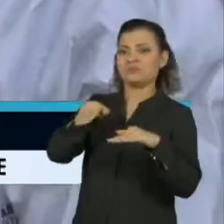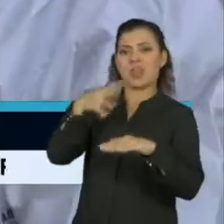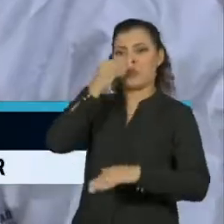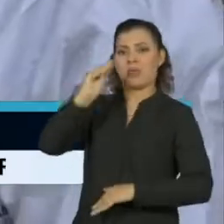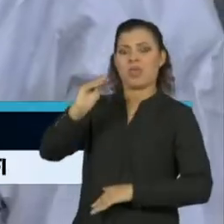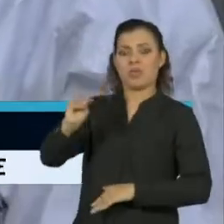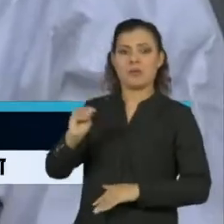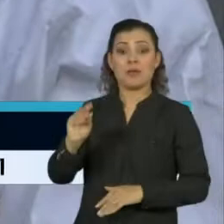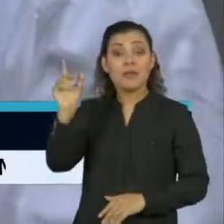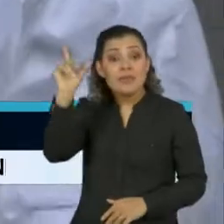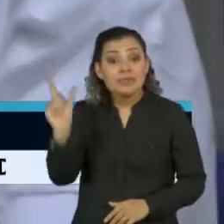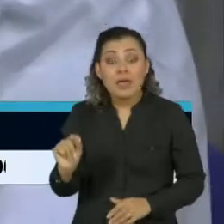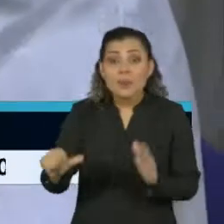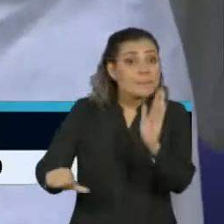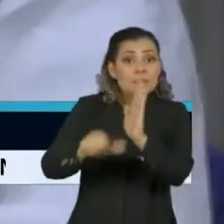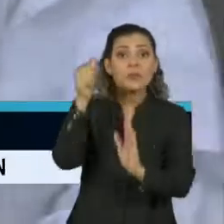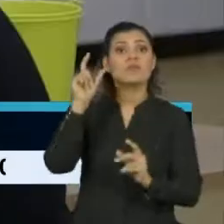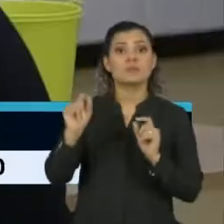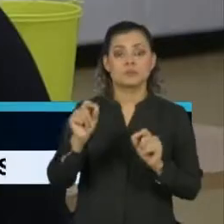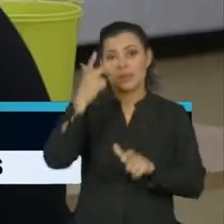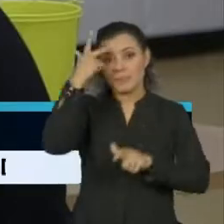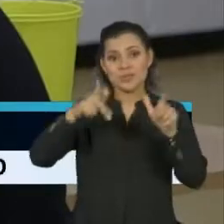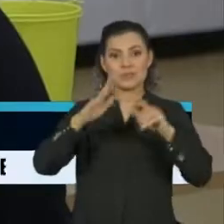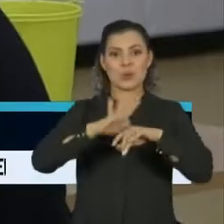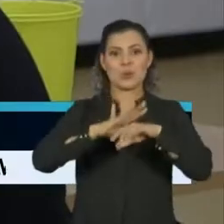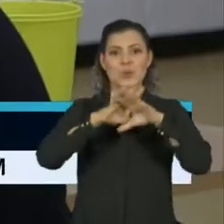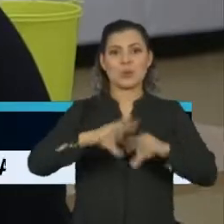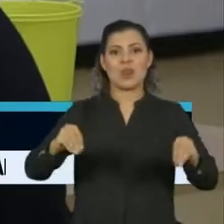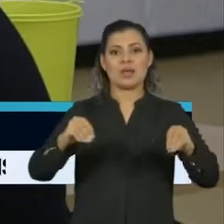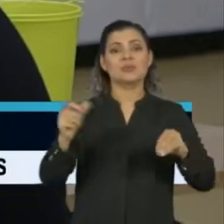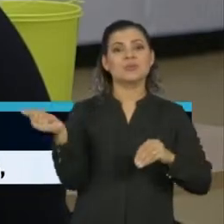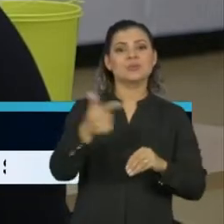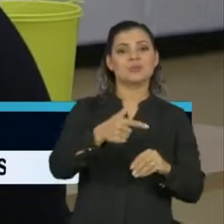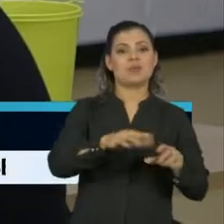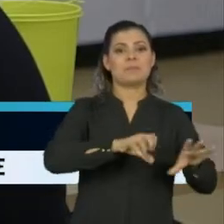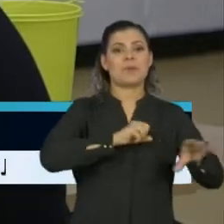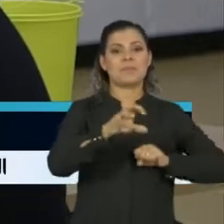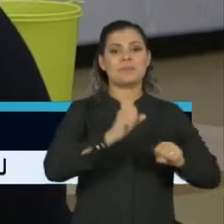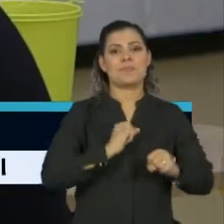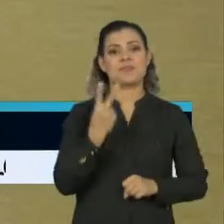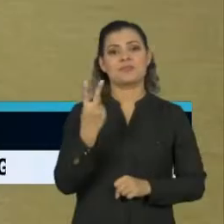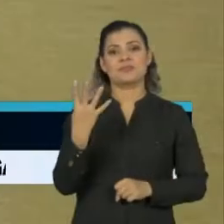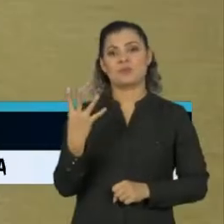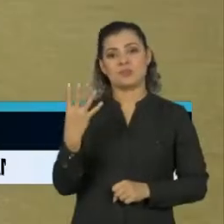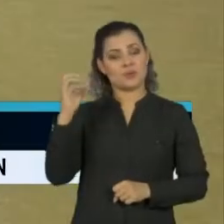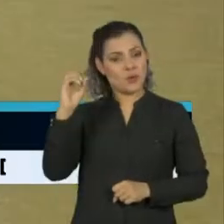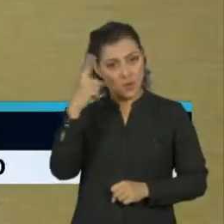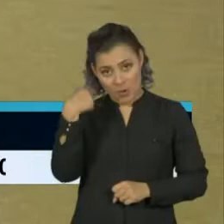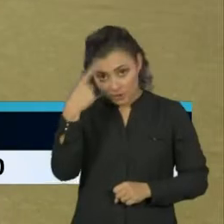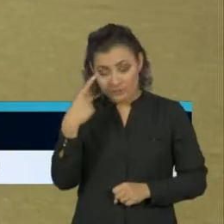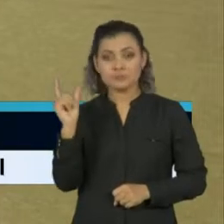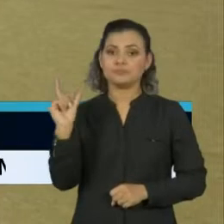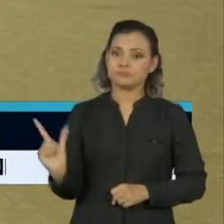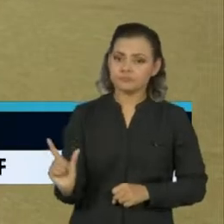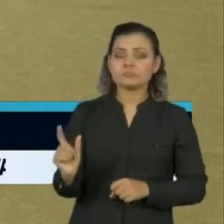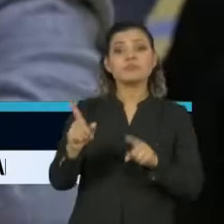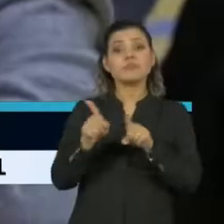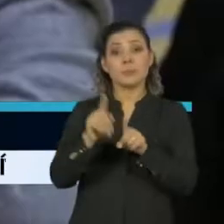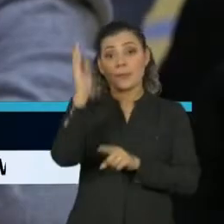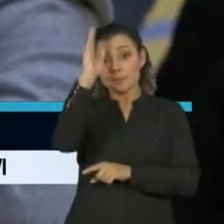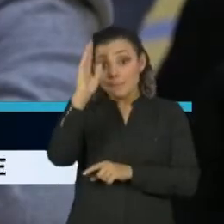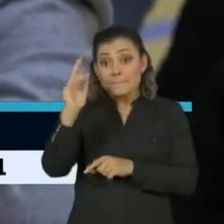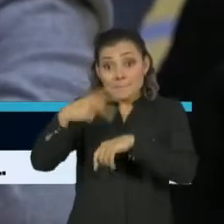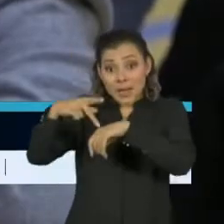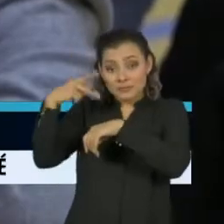registrou pela primeira vez mais pacientes curados do que novos casos em 24 horas. O país prepara uma saída gradual da